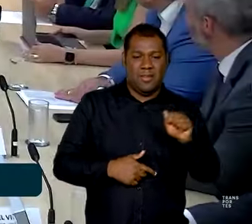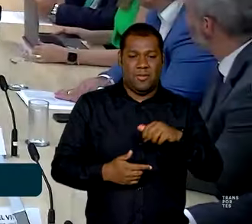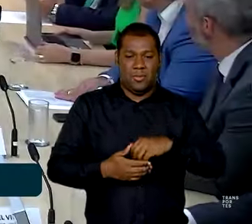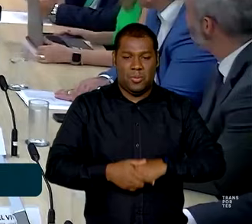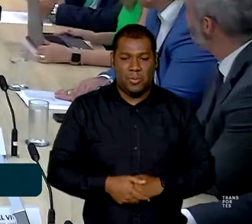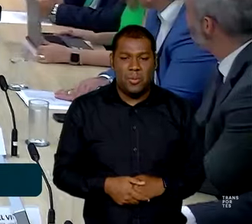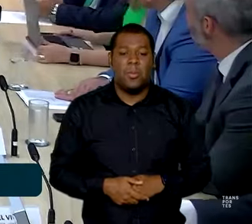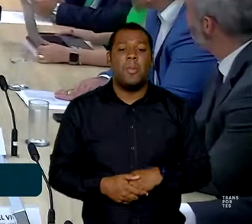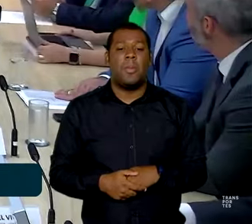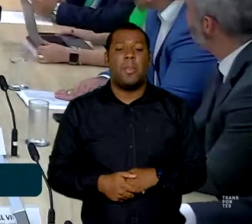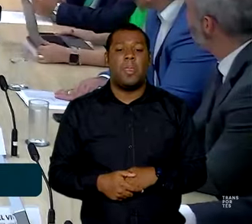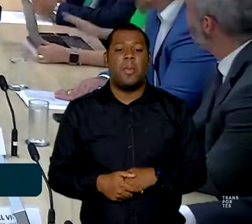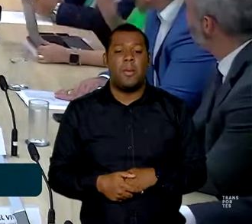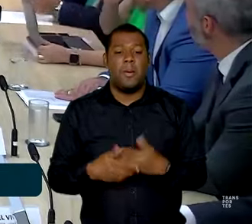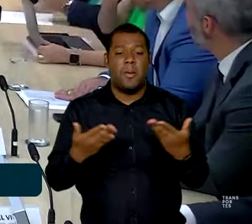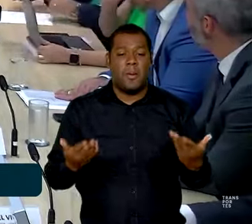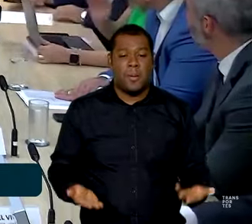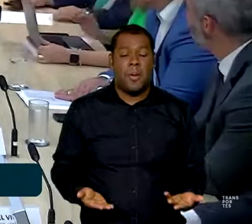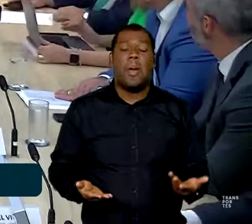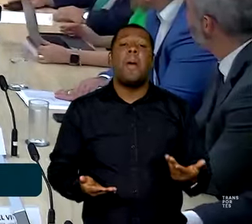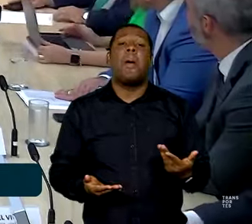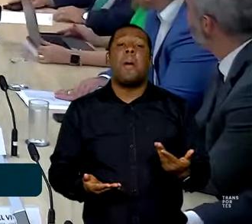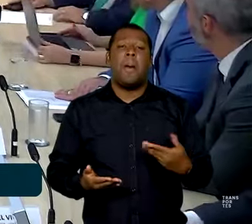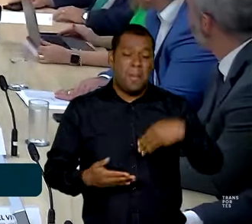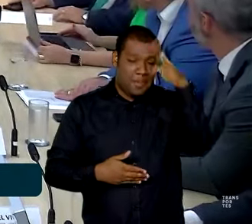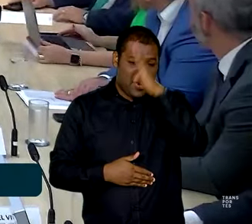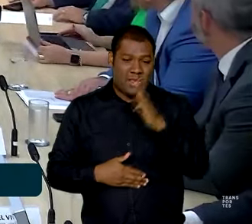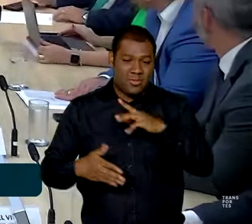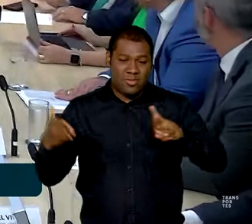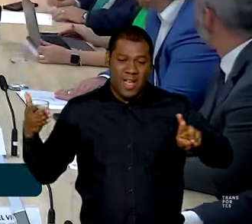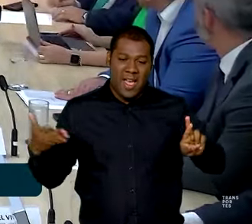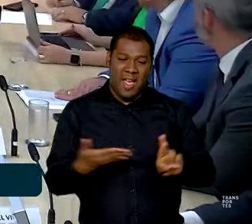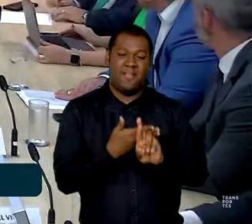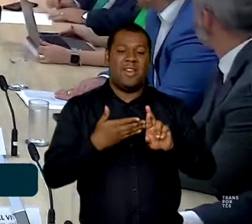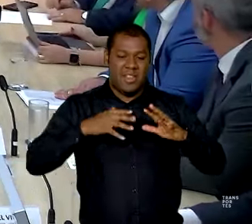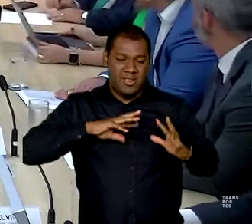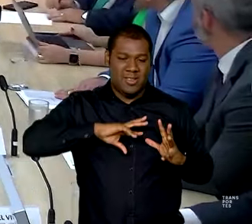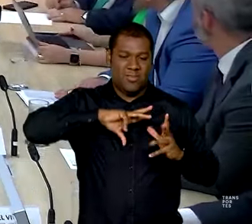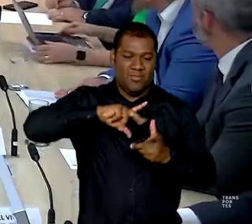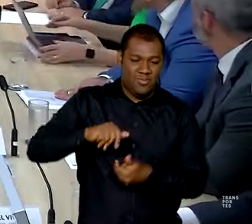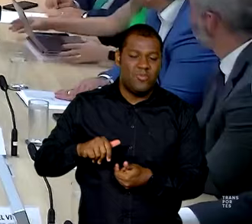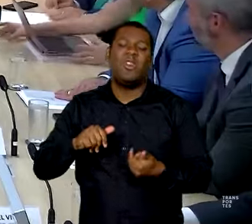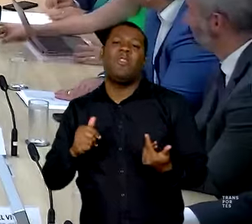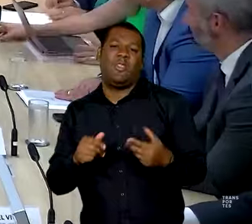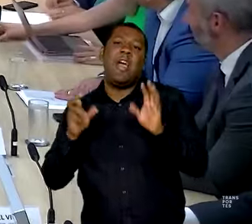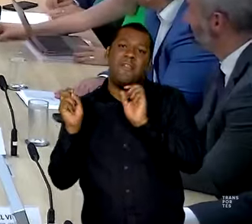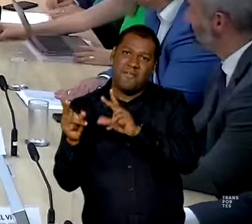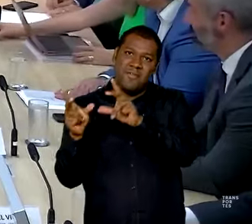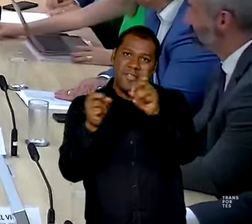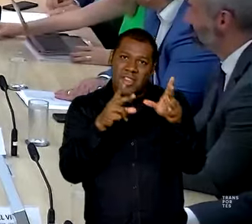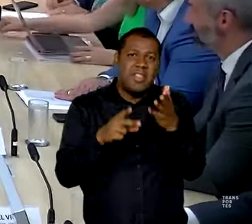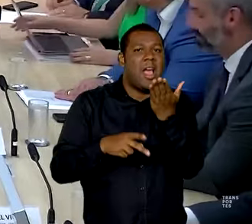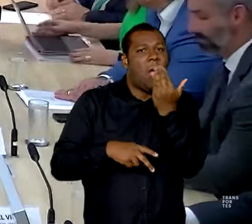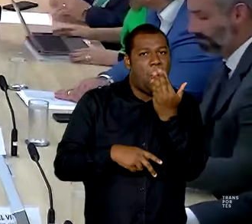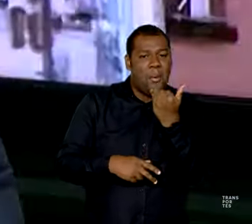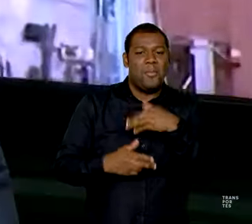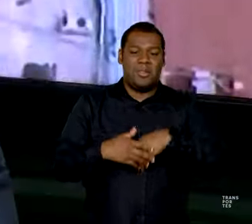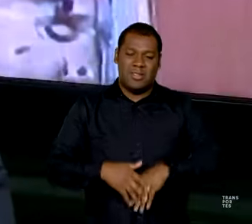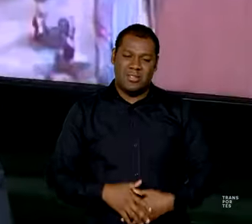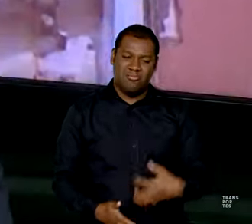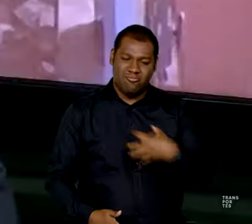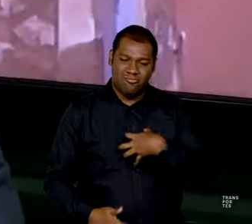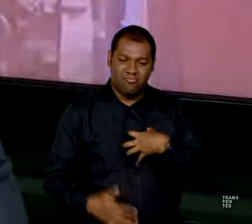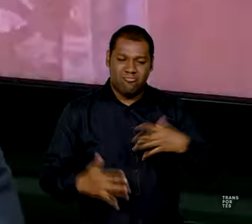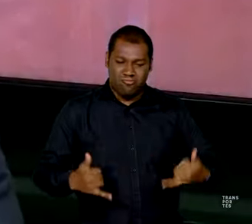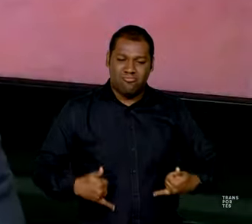Poucos países têm o privilégio de ser o do mundo em algo e ser o primeiro do mundo em exportação de alimentos certamente é um orgulho muito